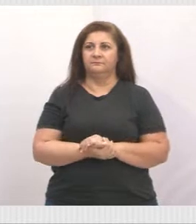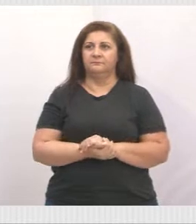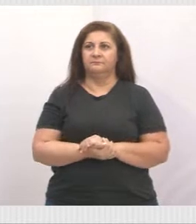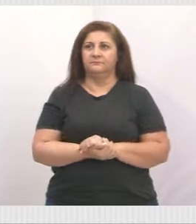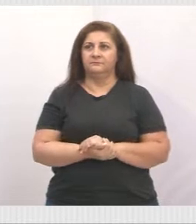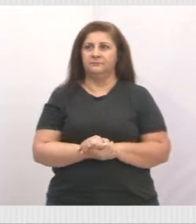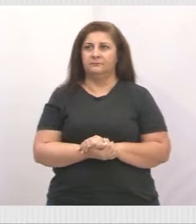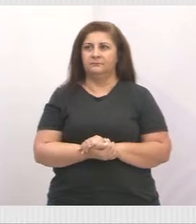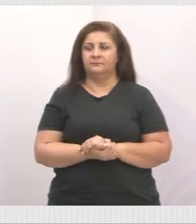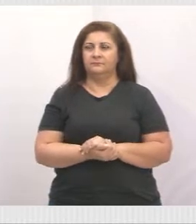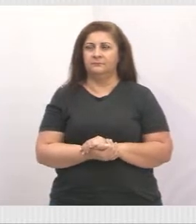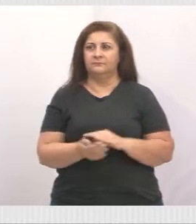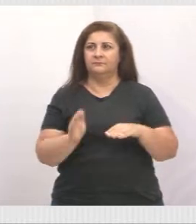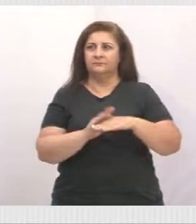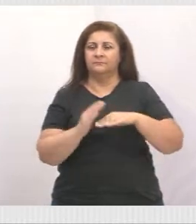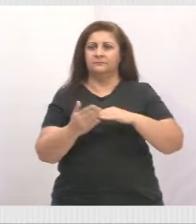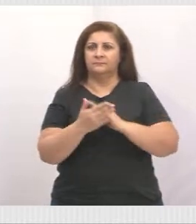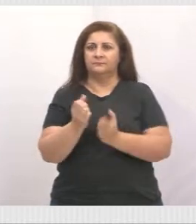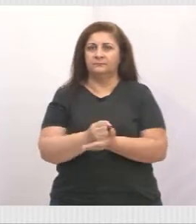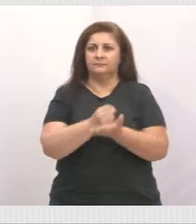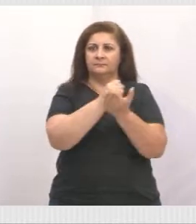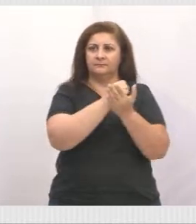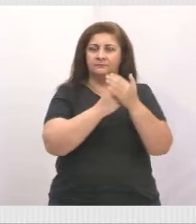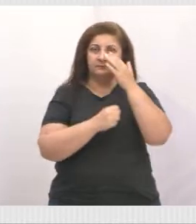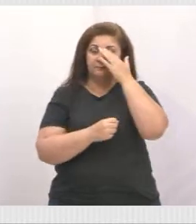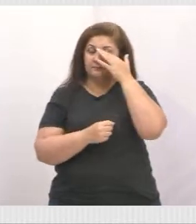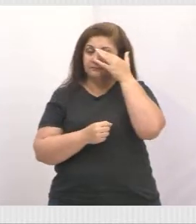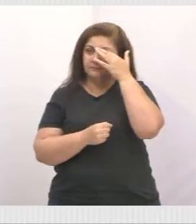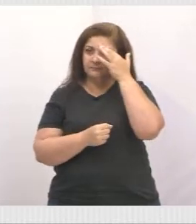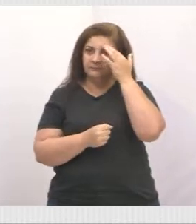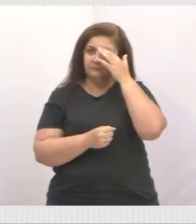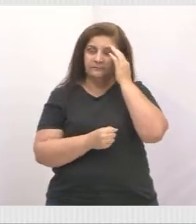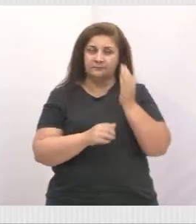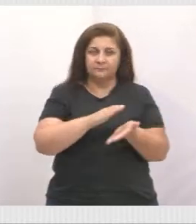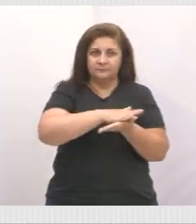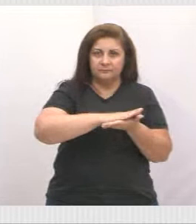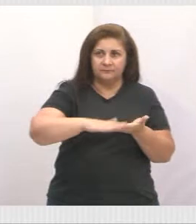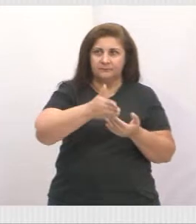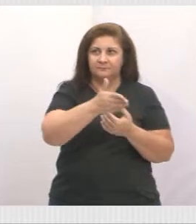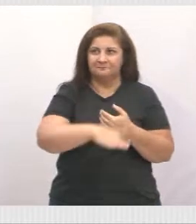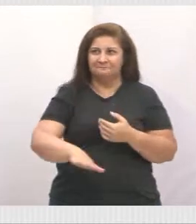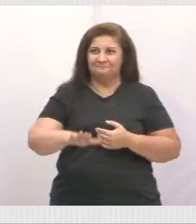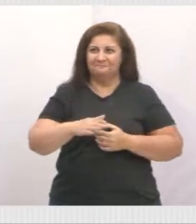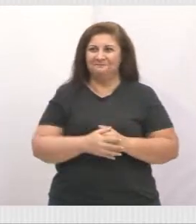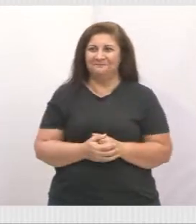cidade de Salvador, pedimos a manutenção do tapa-buraco. Tem mais uma?